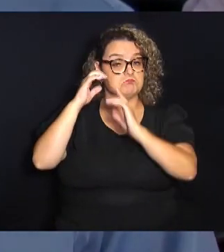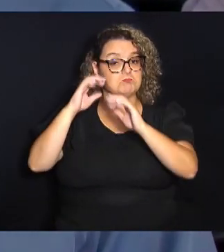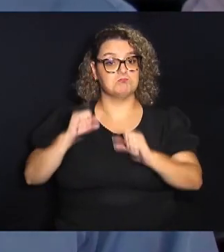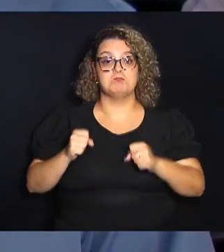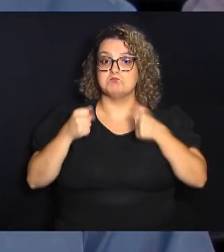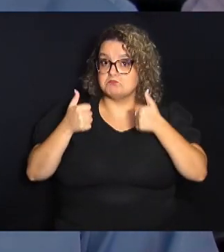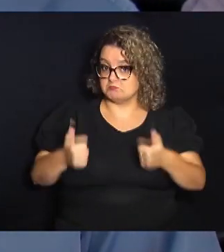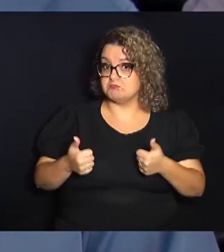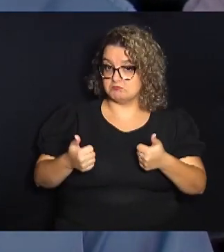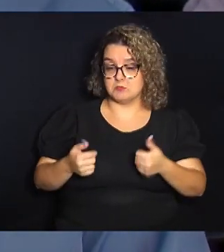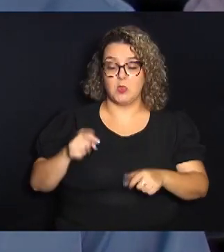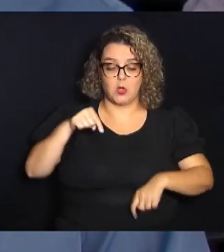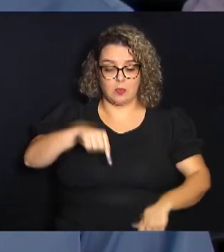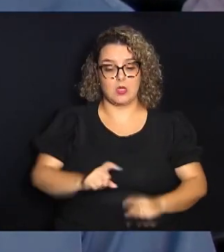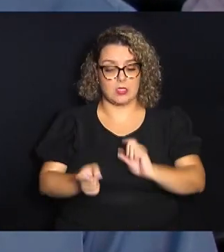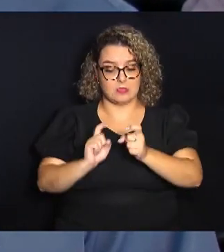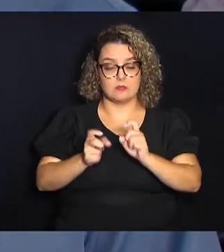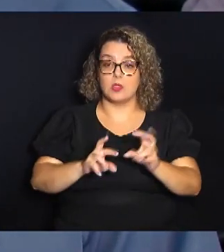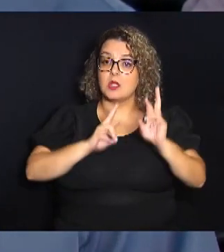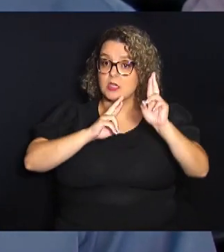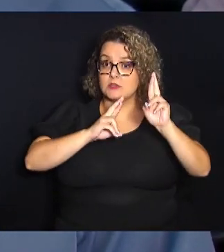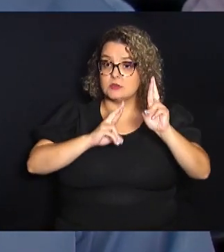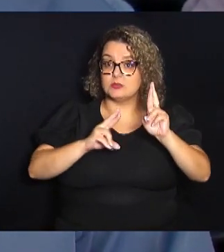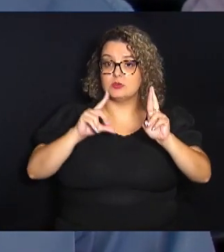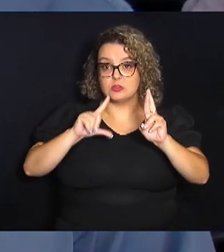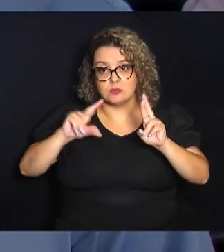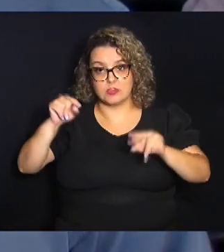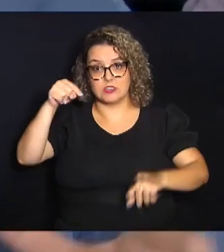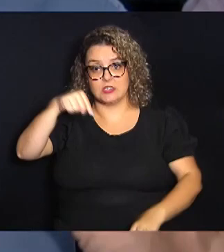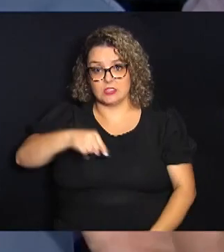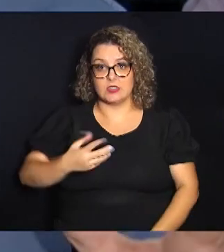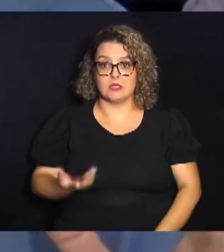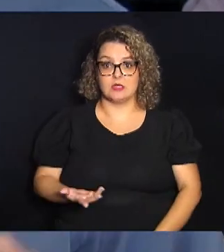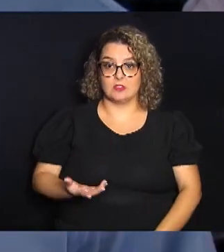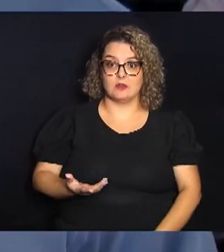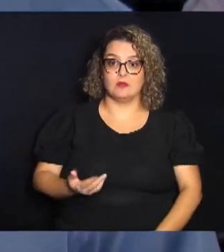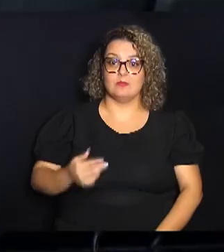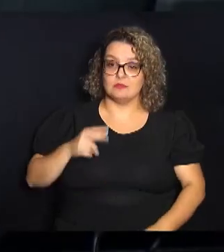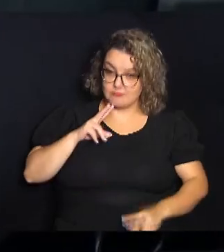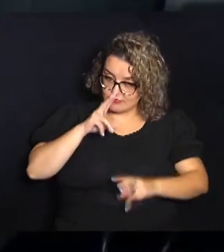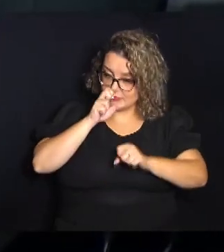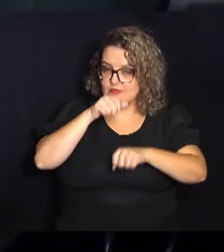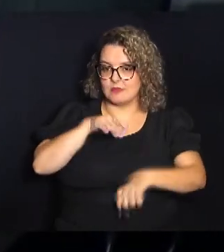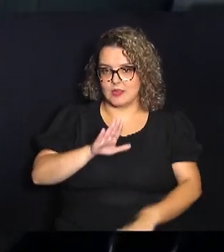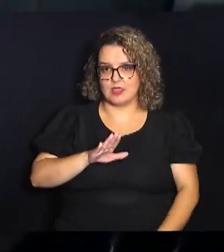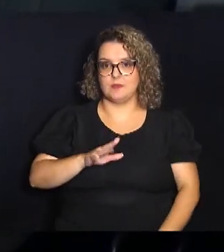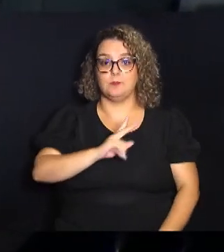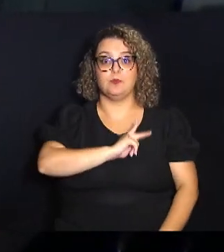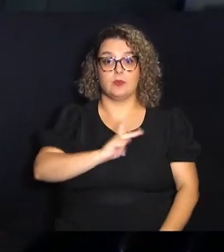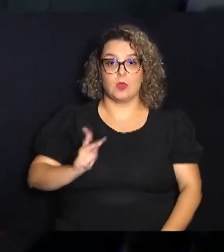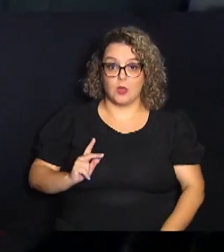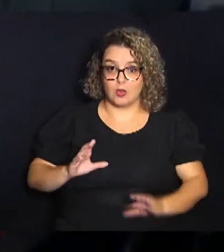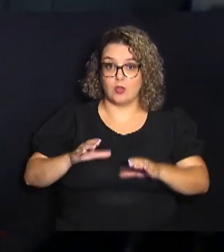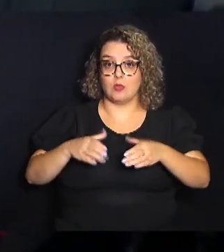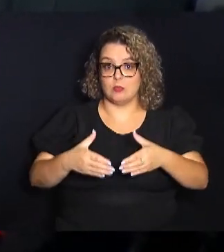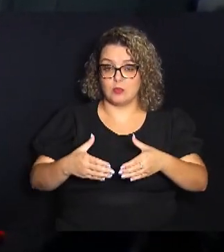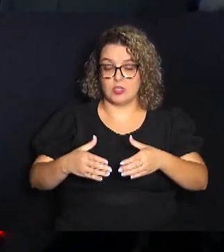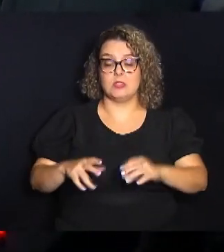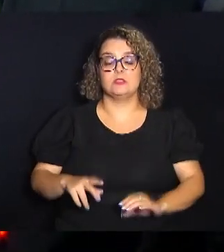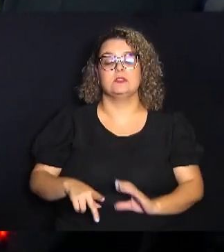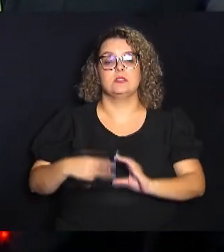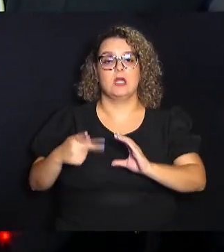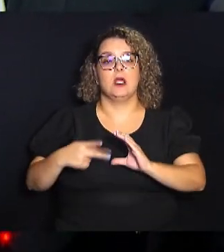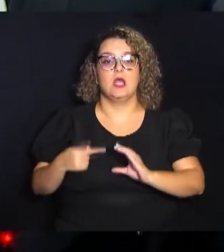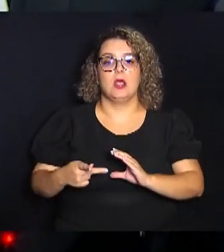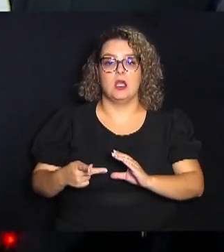com essa reunião e espero sair daqui mais fortalecido. O presidente da Câmara de Indaiatuba,